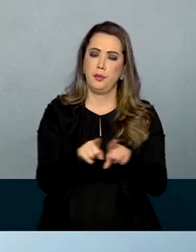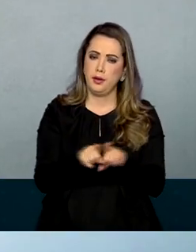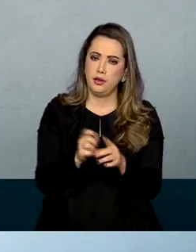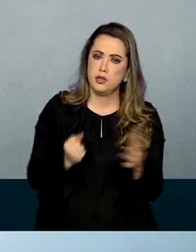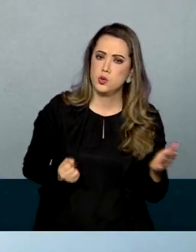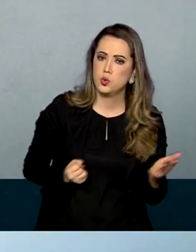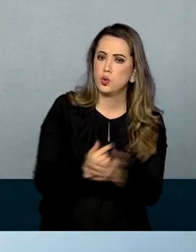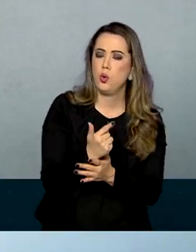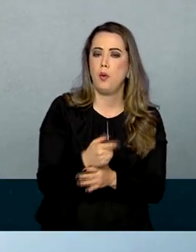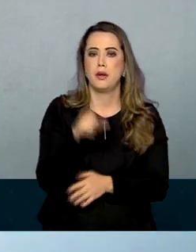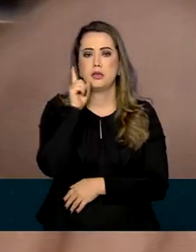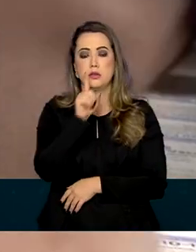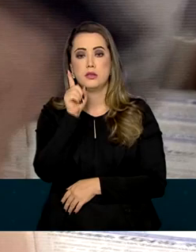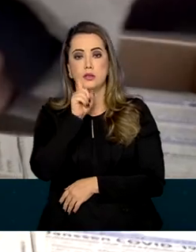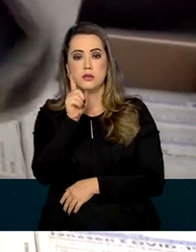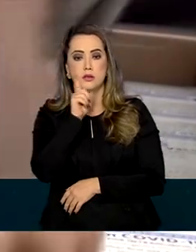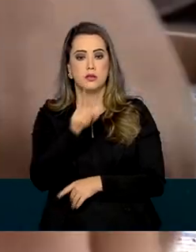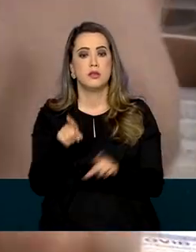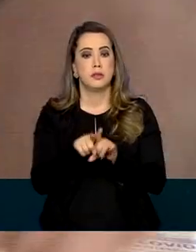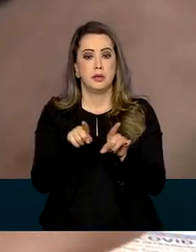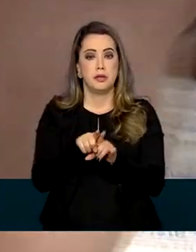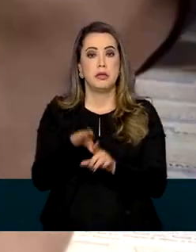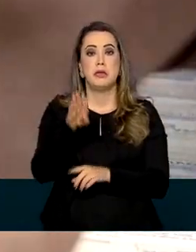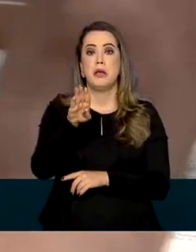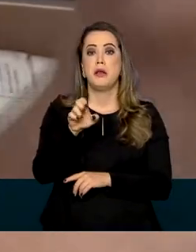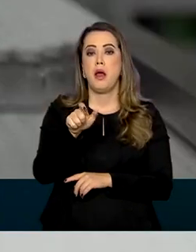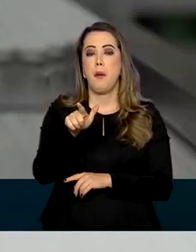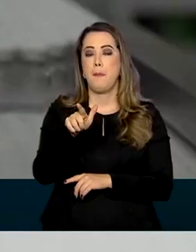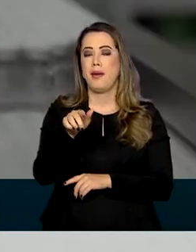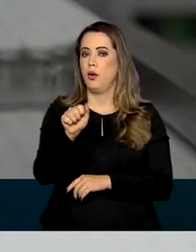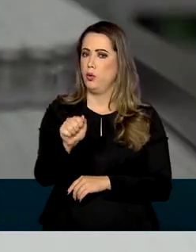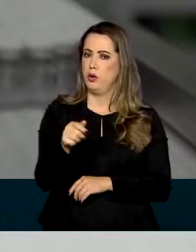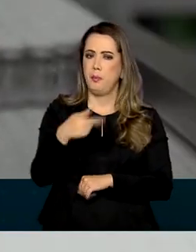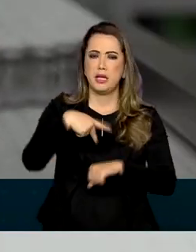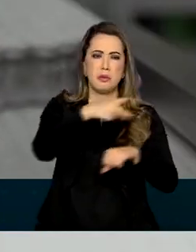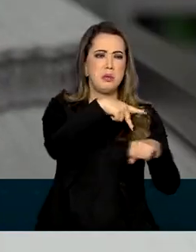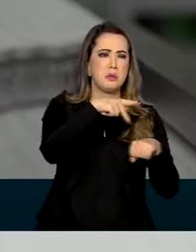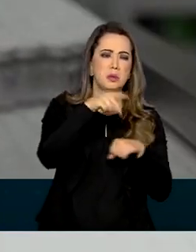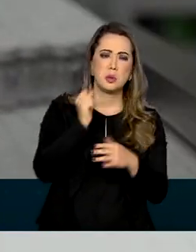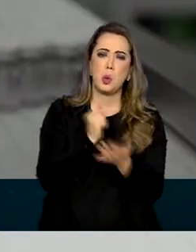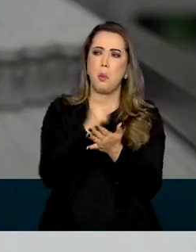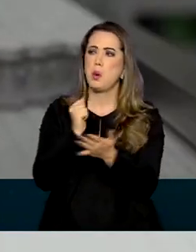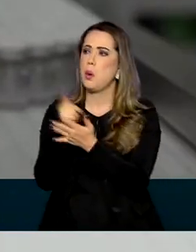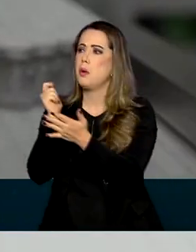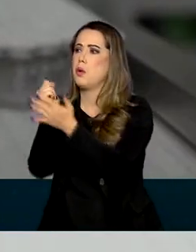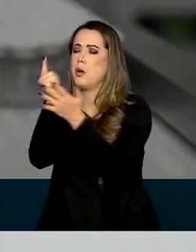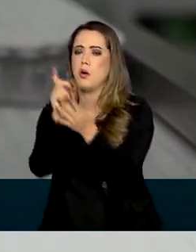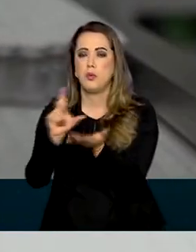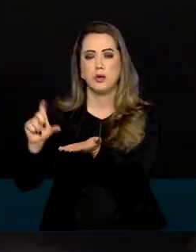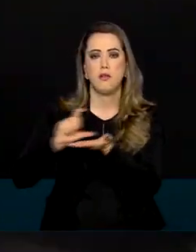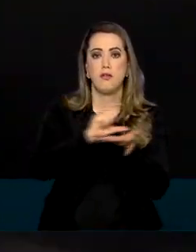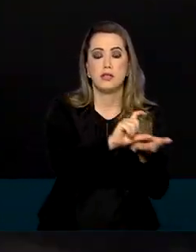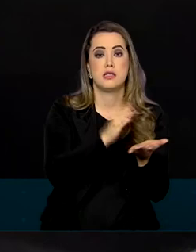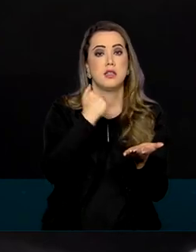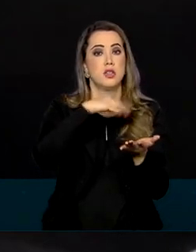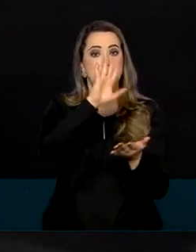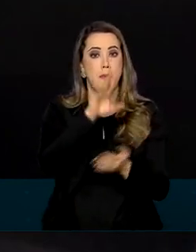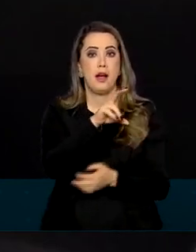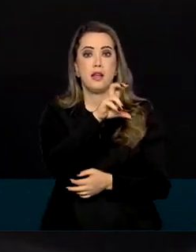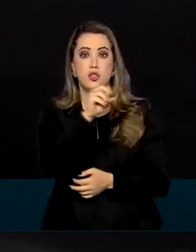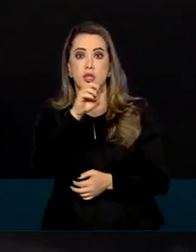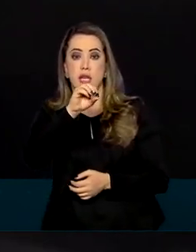compras da americana Pfizer e da belga Janssen, o Brasil já contratou mais de meio bilhão de doses de vacinas